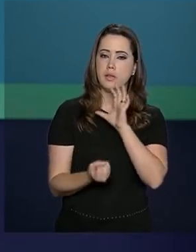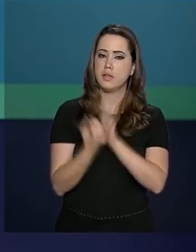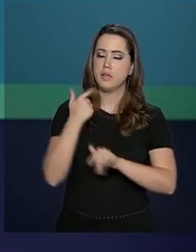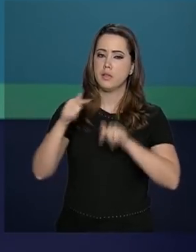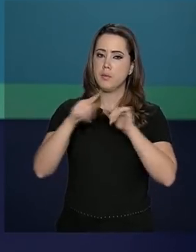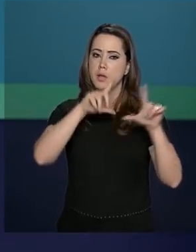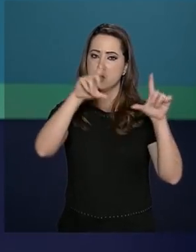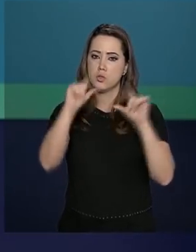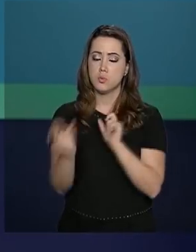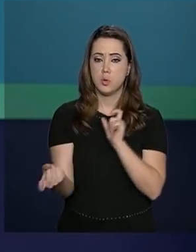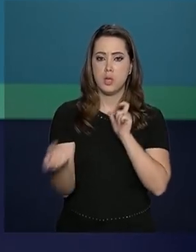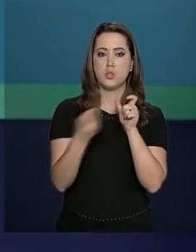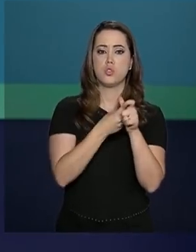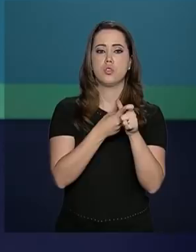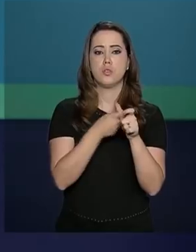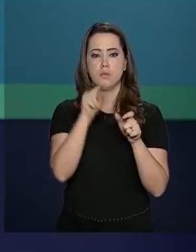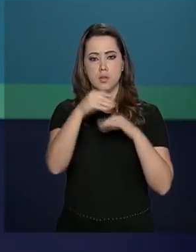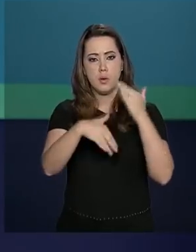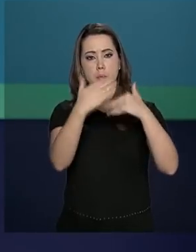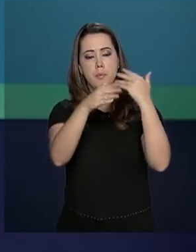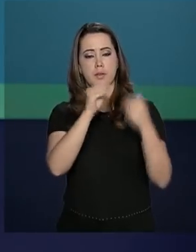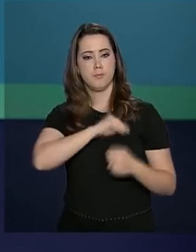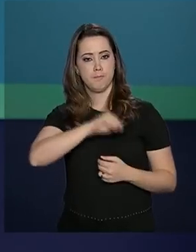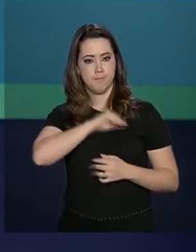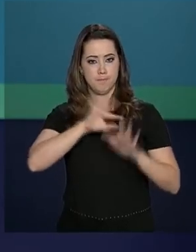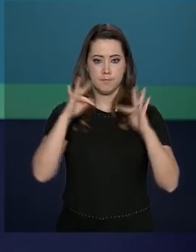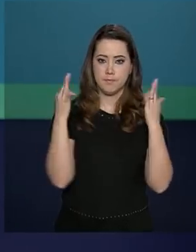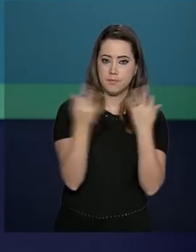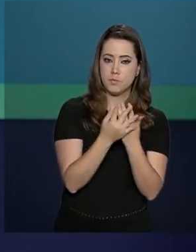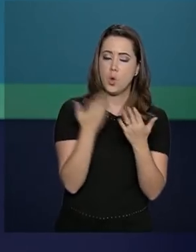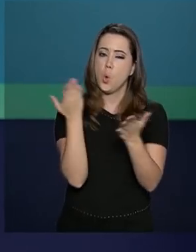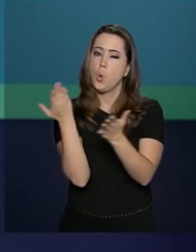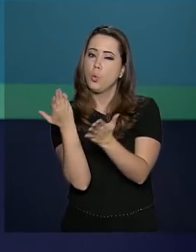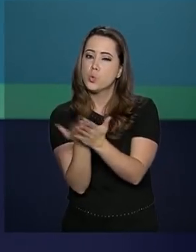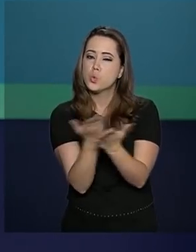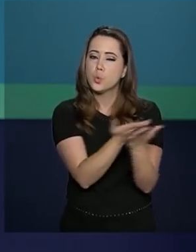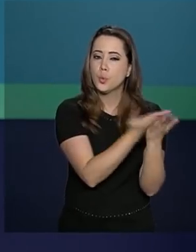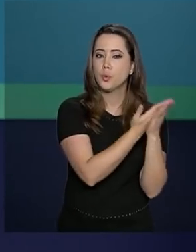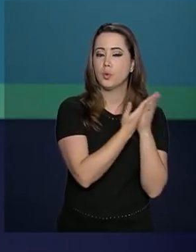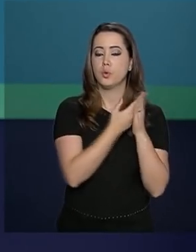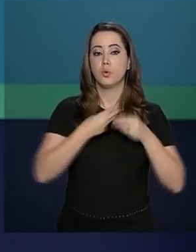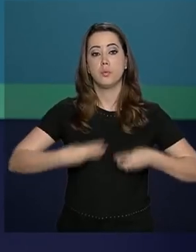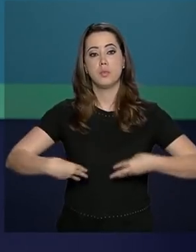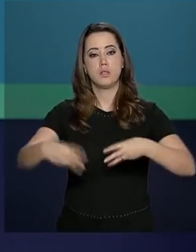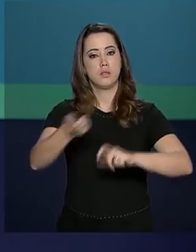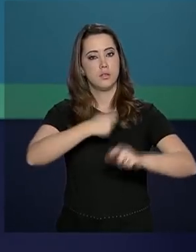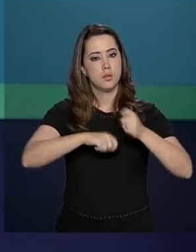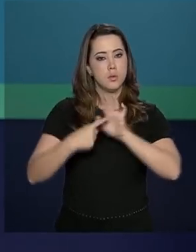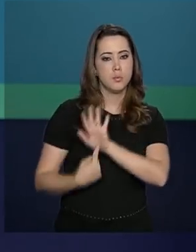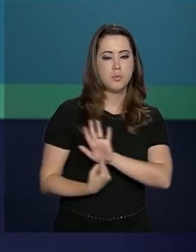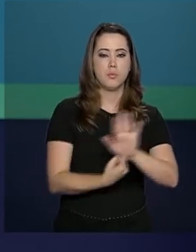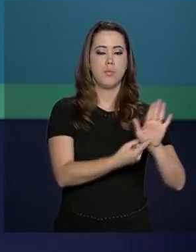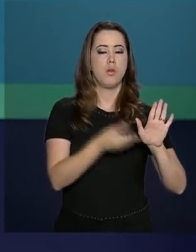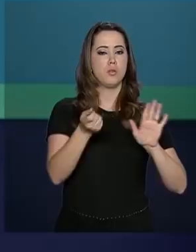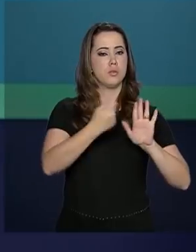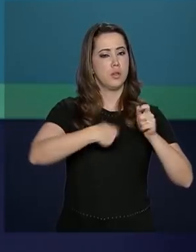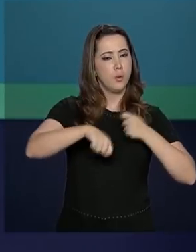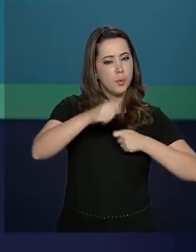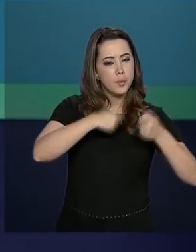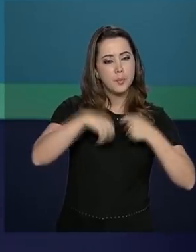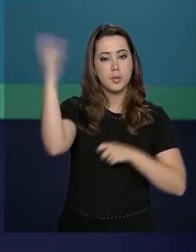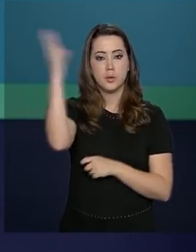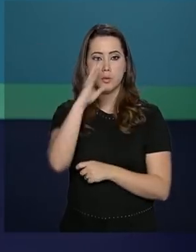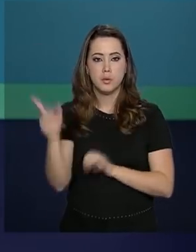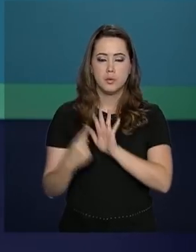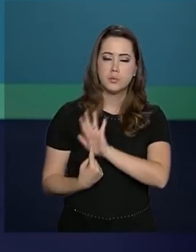o endividamento público e aumentar renda das famílias. Estudo do Ministério da Economia traça o cenário econômico do Brasil